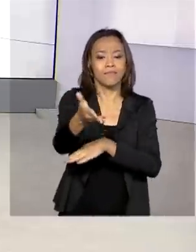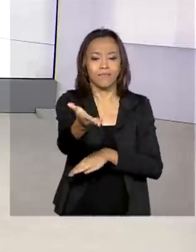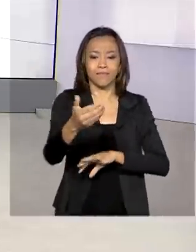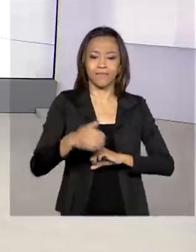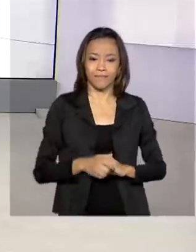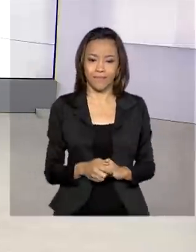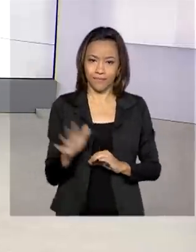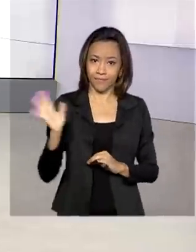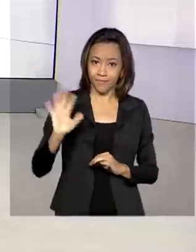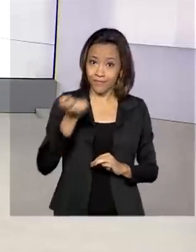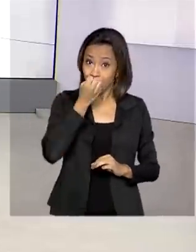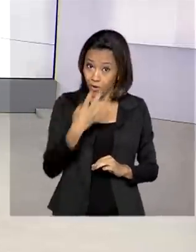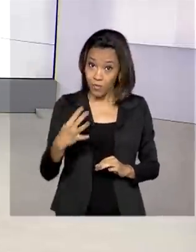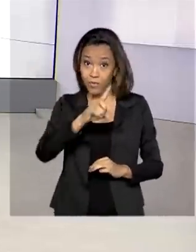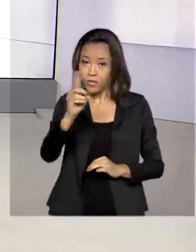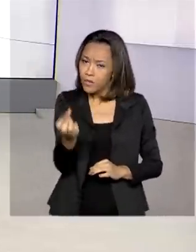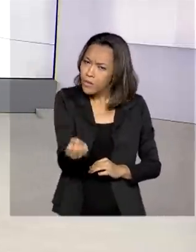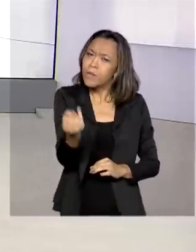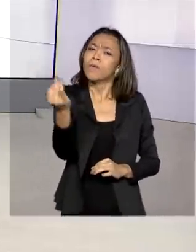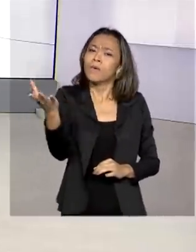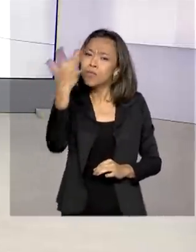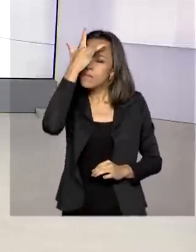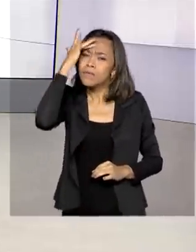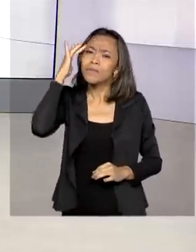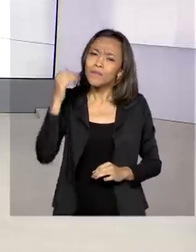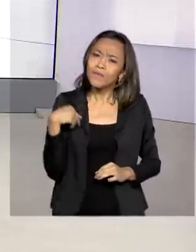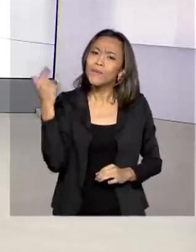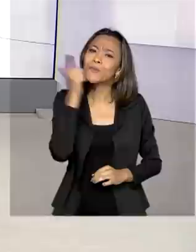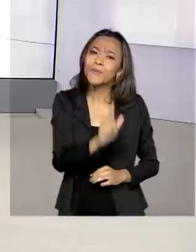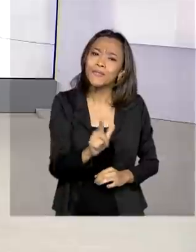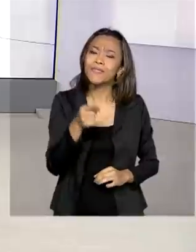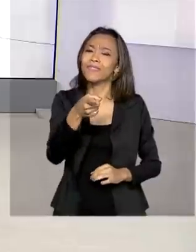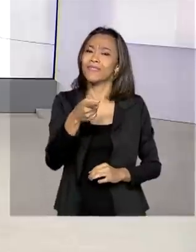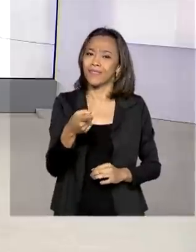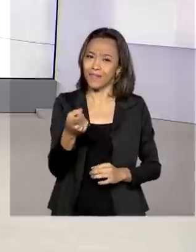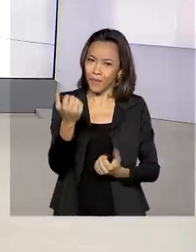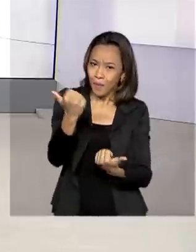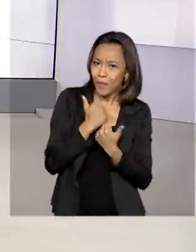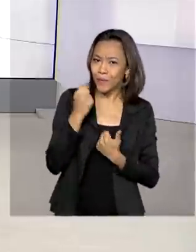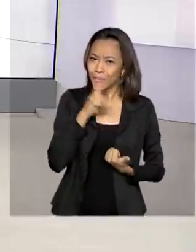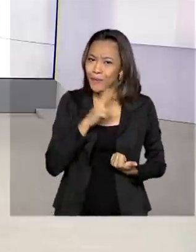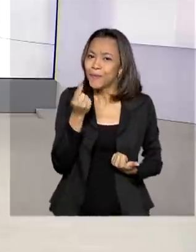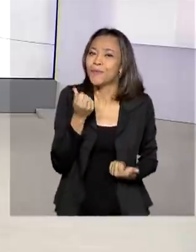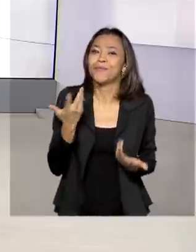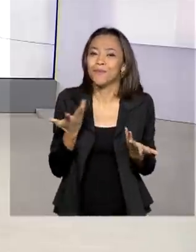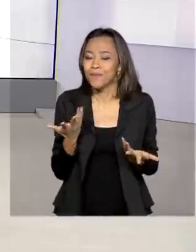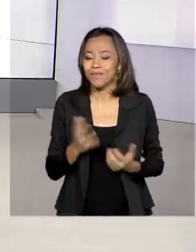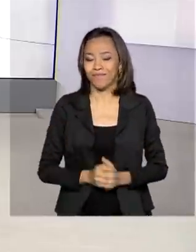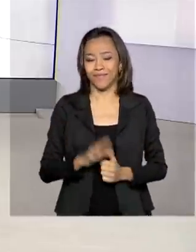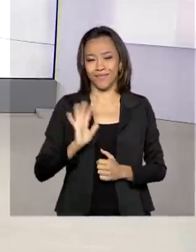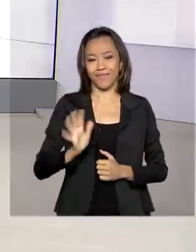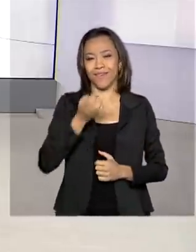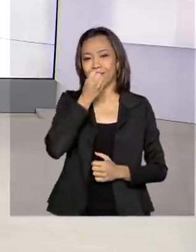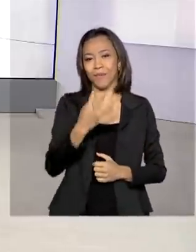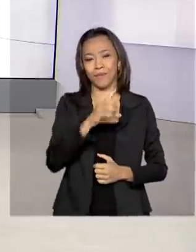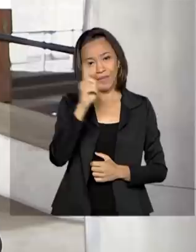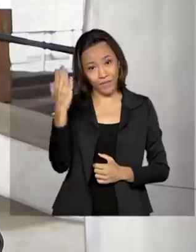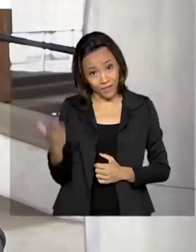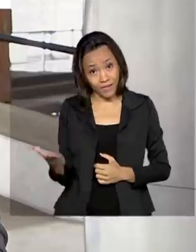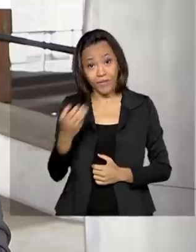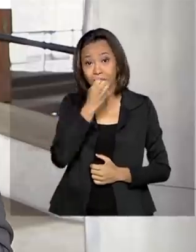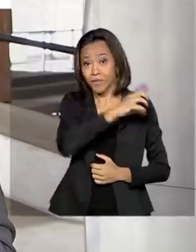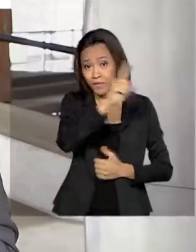Olá, Glauco. Bom dia. Quantas pessoas devem ser beneficiadas? Olá, Manuela. Bom dia para você e bom dia a todos.